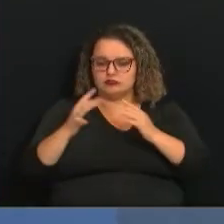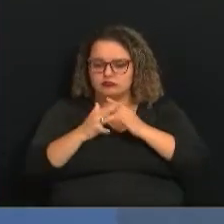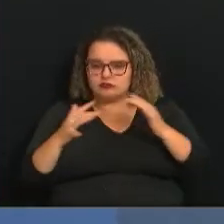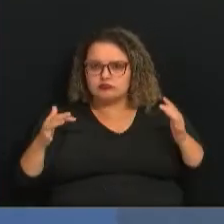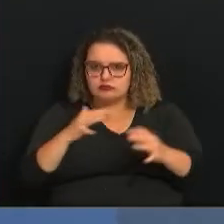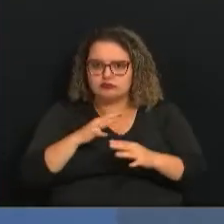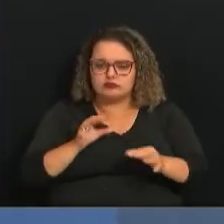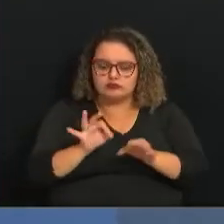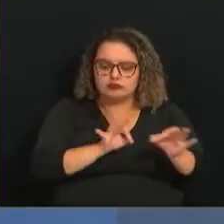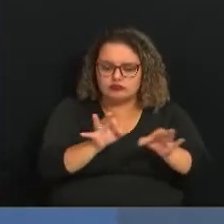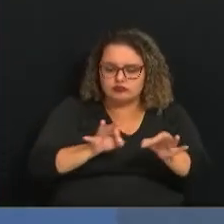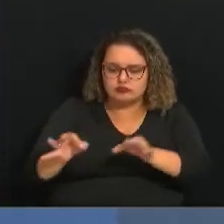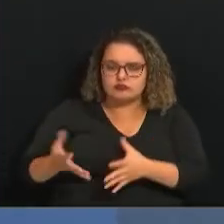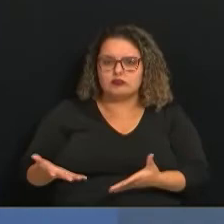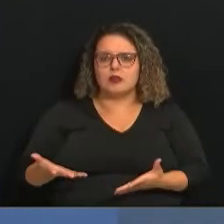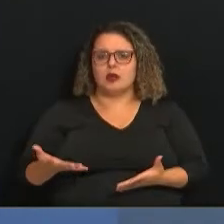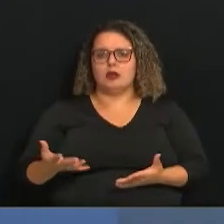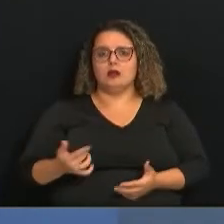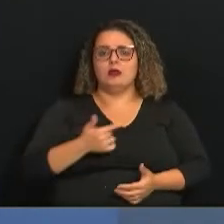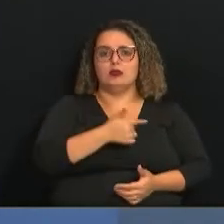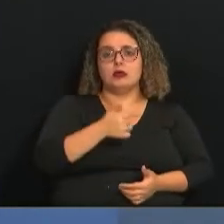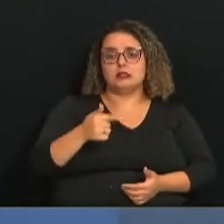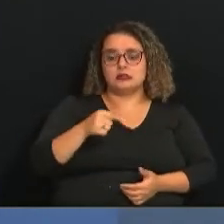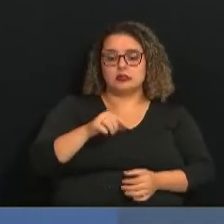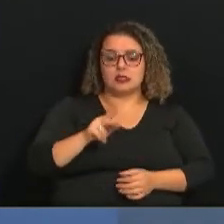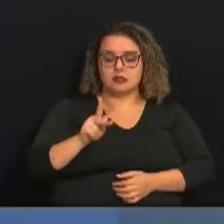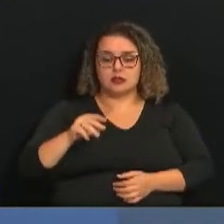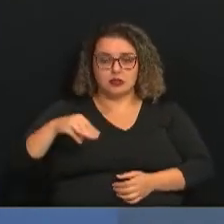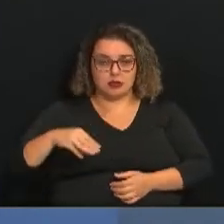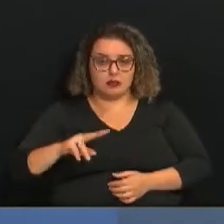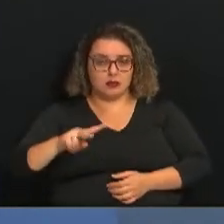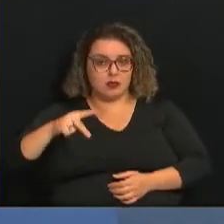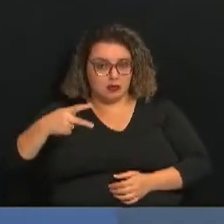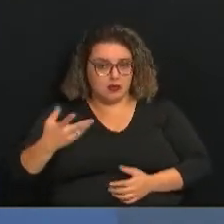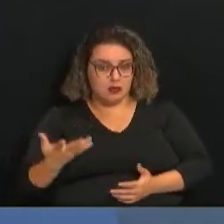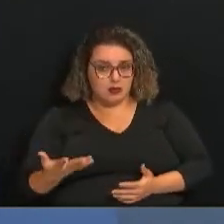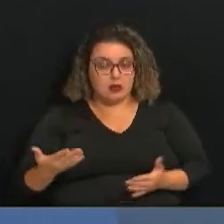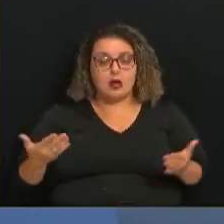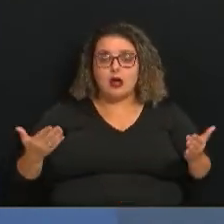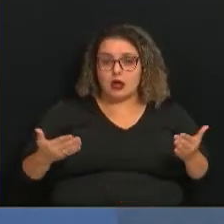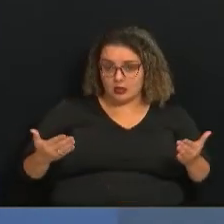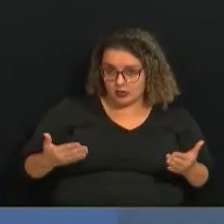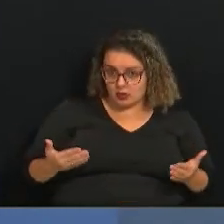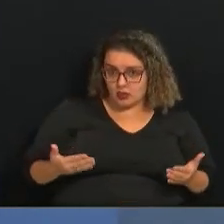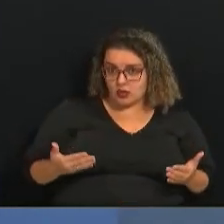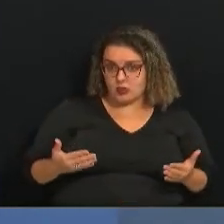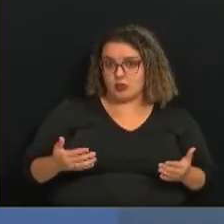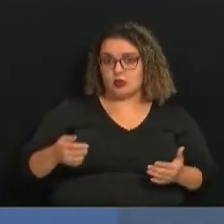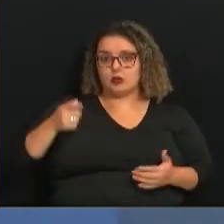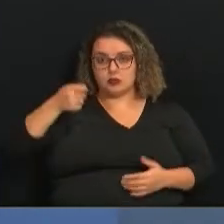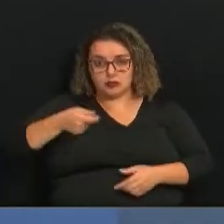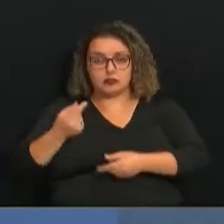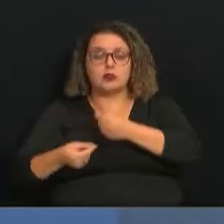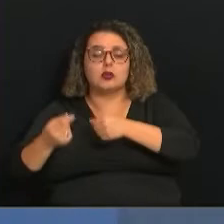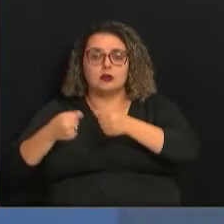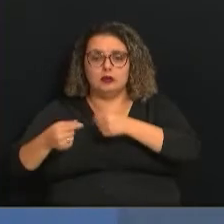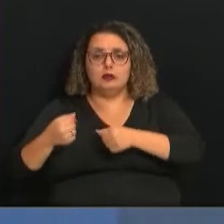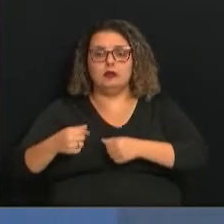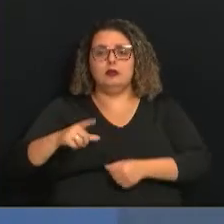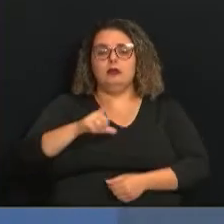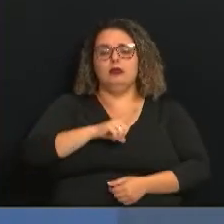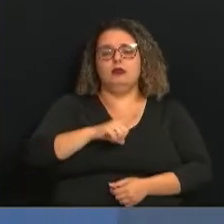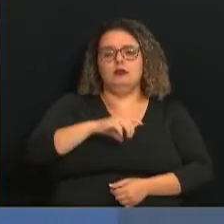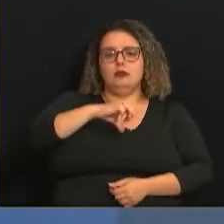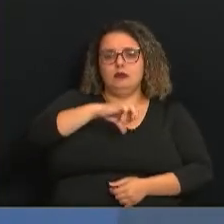sítio com esses 27 quilômetros quadrados. Então, agora, o Tribunal de Contas da União tem 90 dias